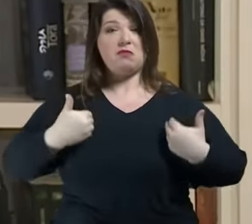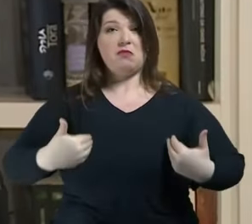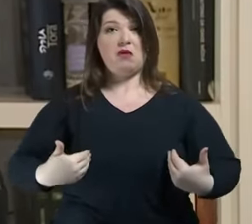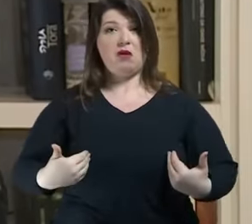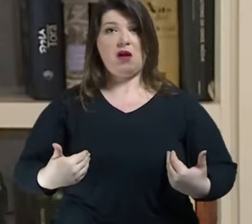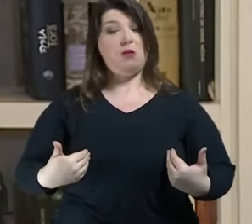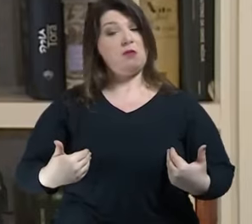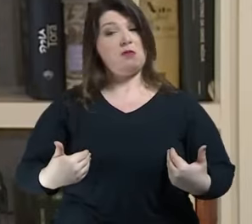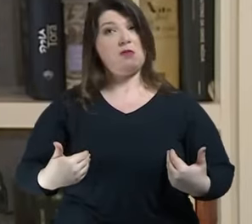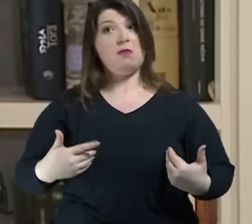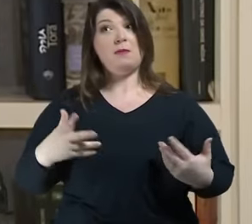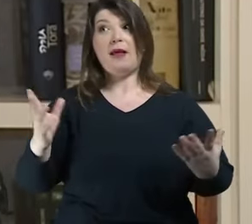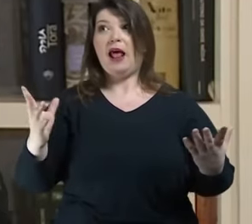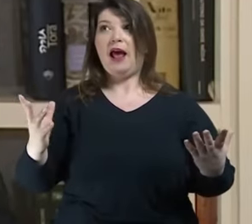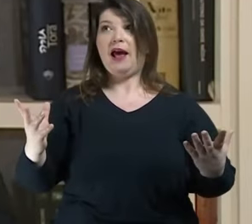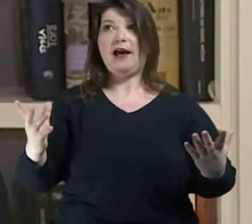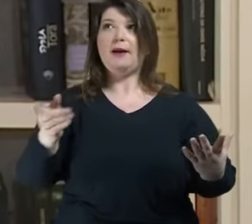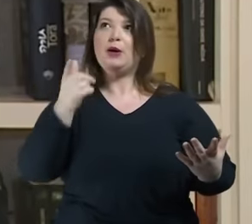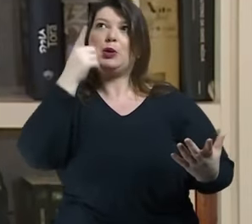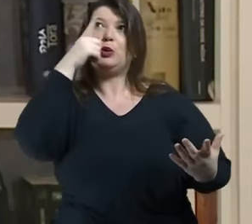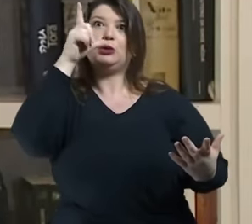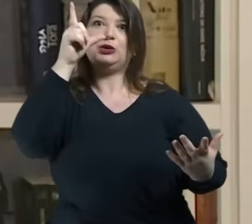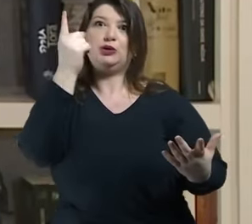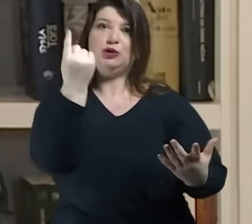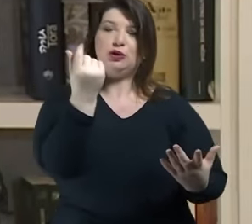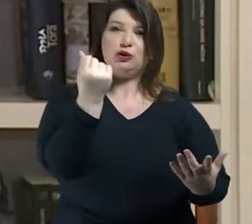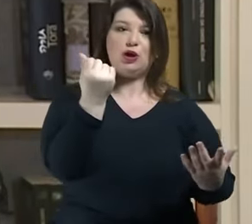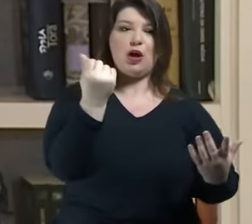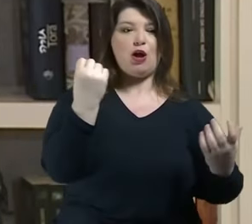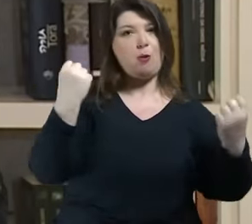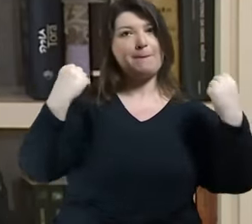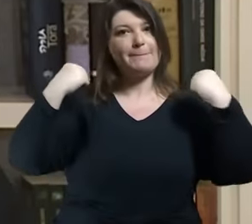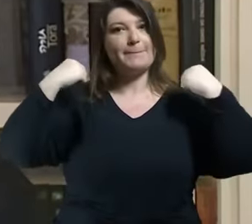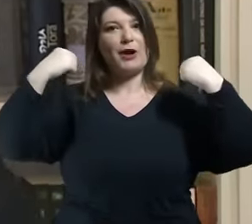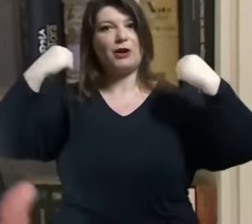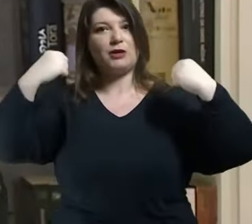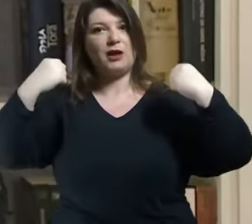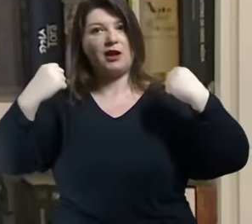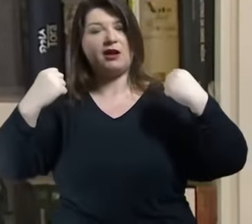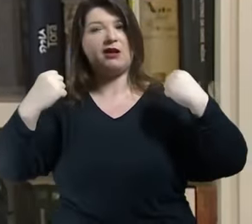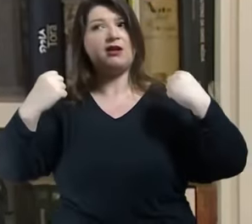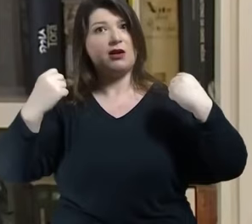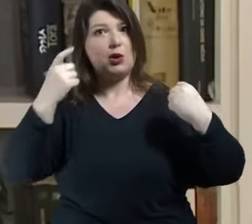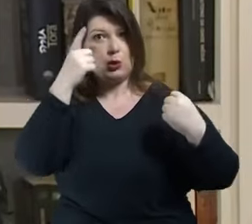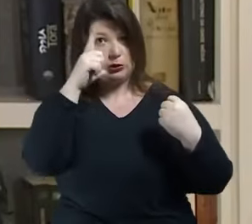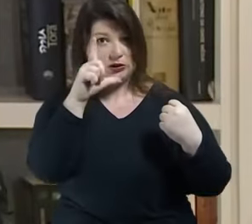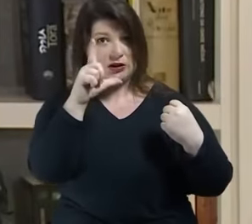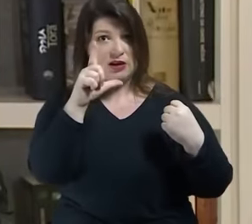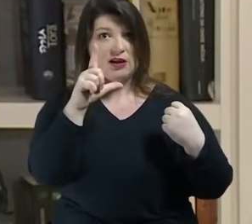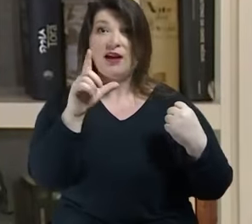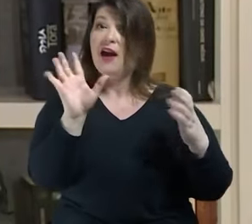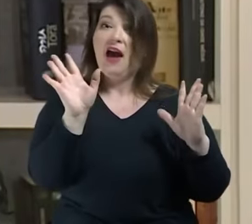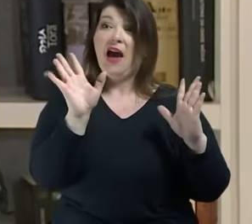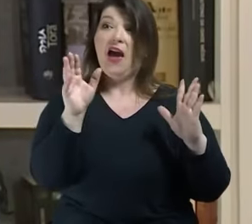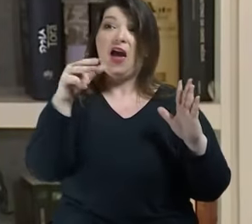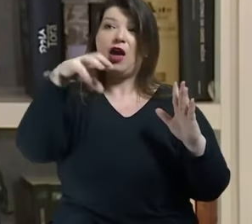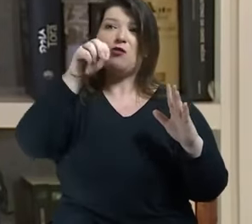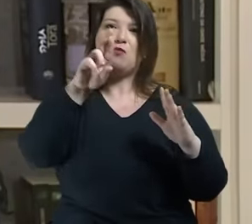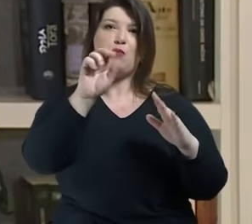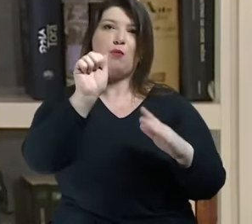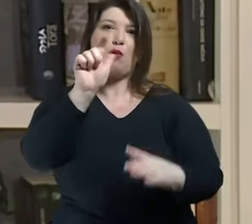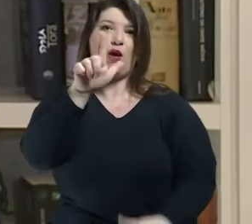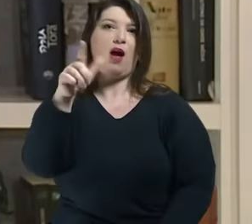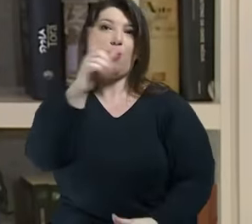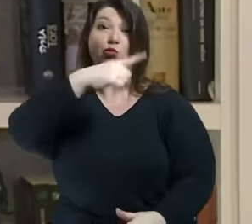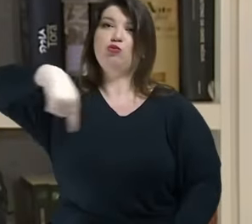prestígio dinheiro e poder cede então a uma moral coletiva é muito curioso